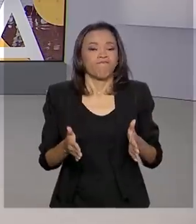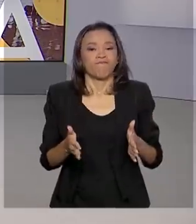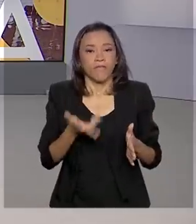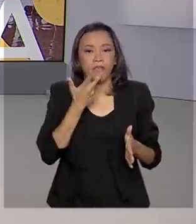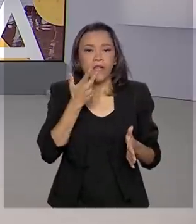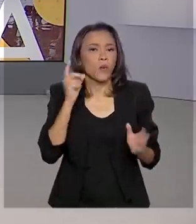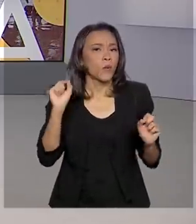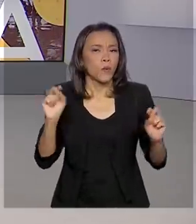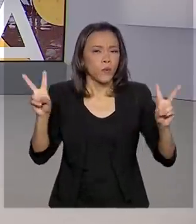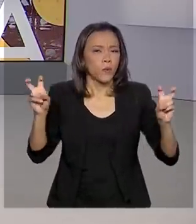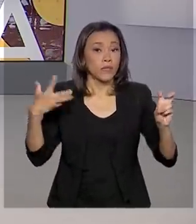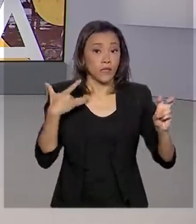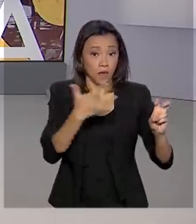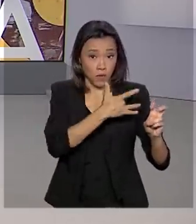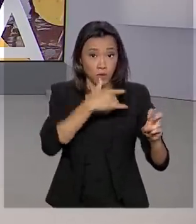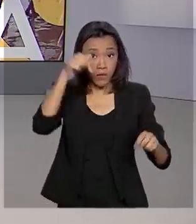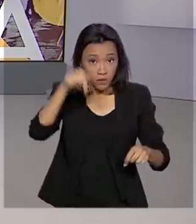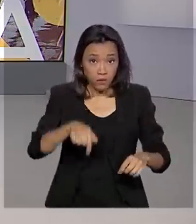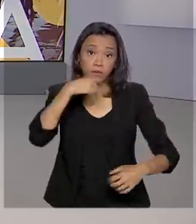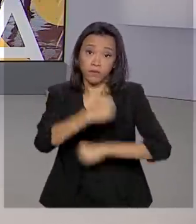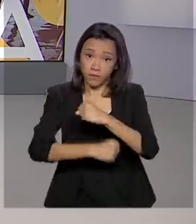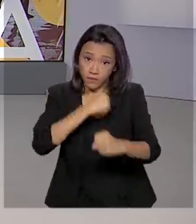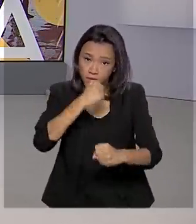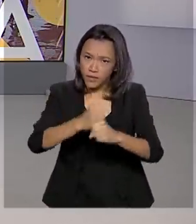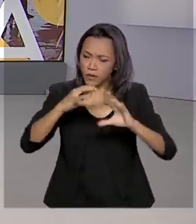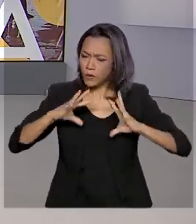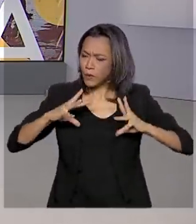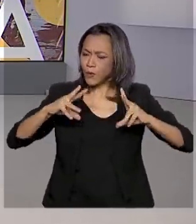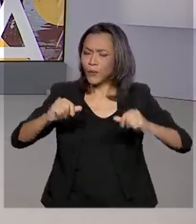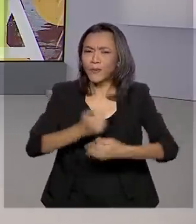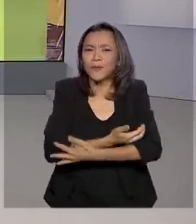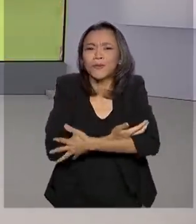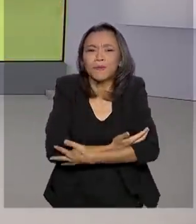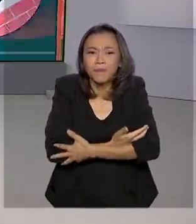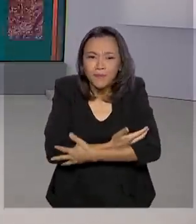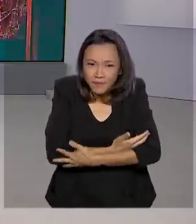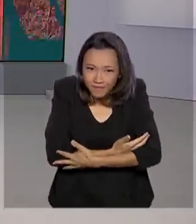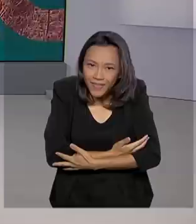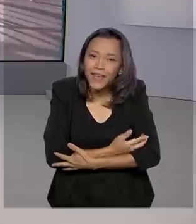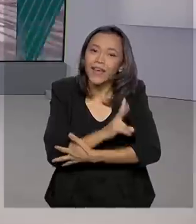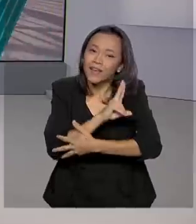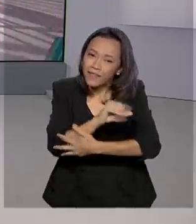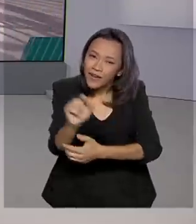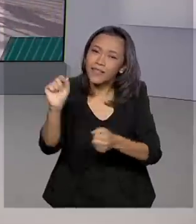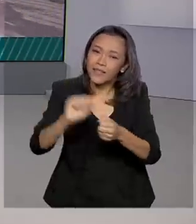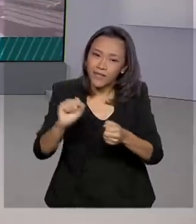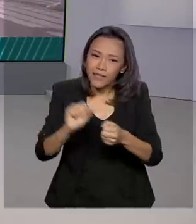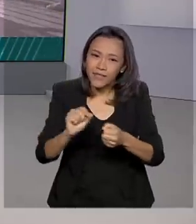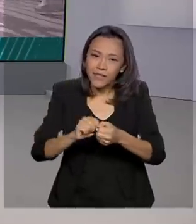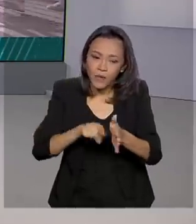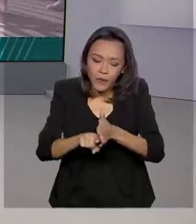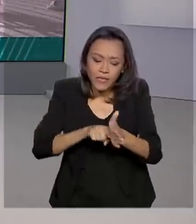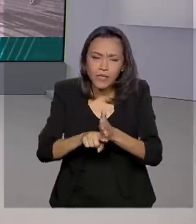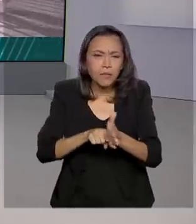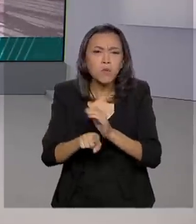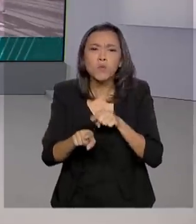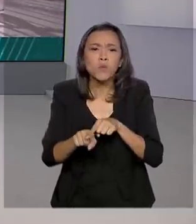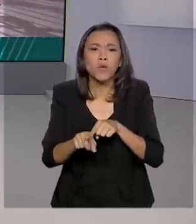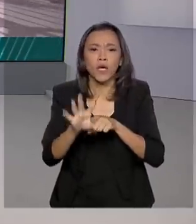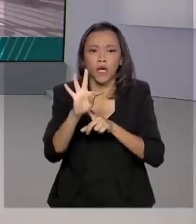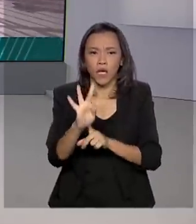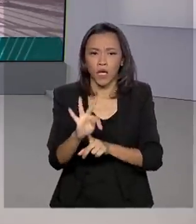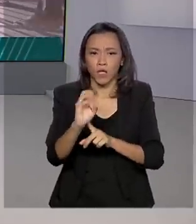falando em saúde, a partir deste ano, todos os recém-nascidos devem ser submetidos ao exame de toxoplasmose